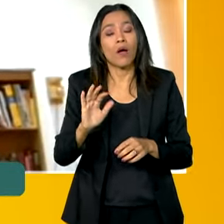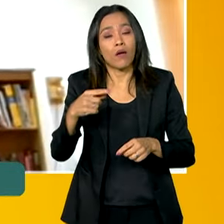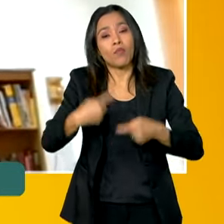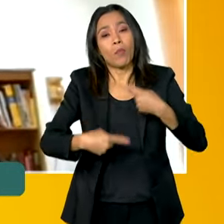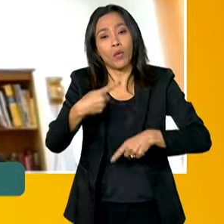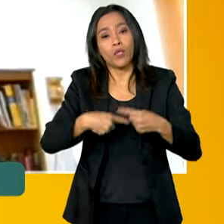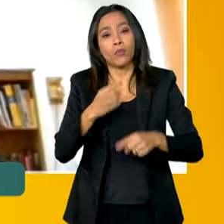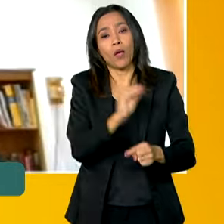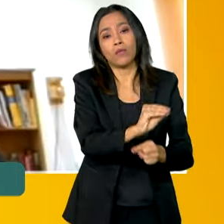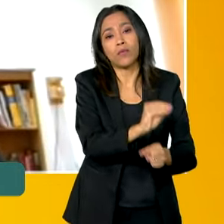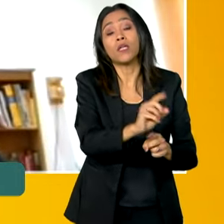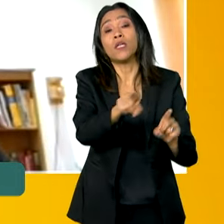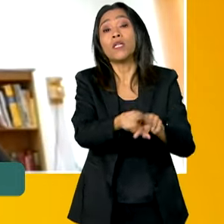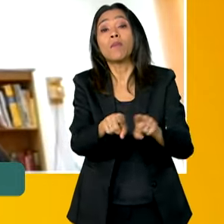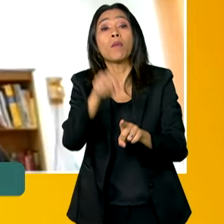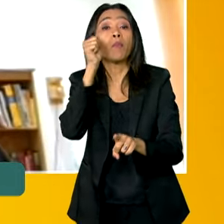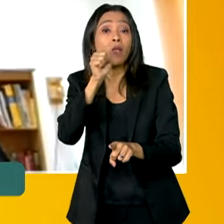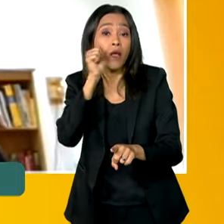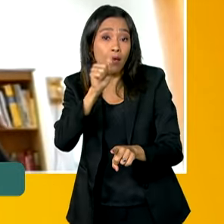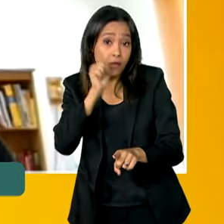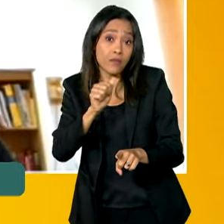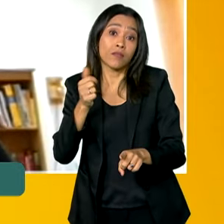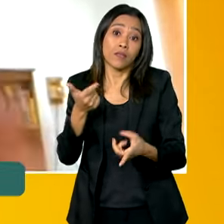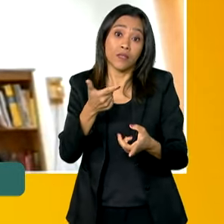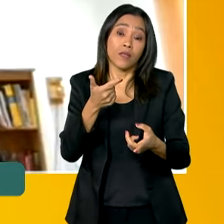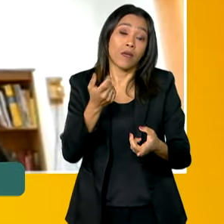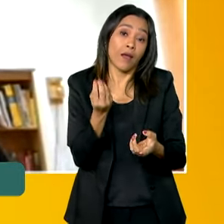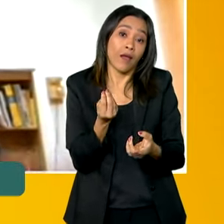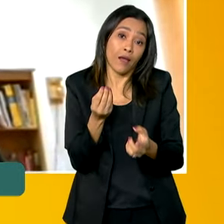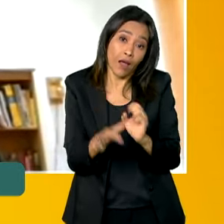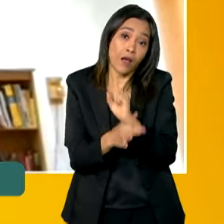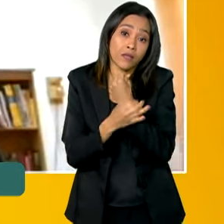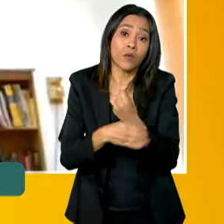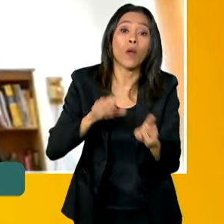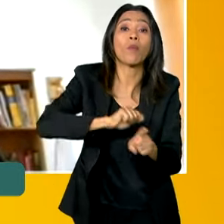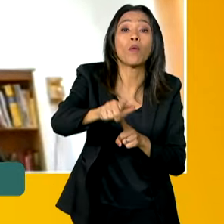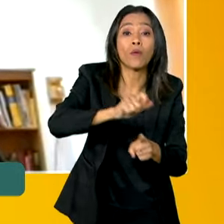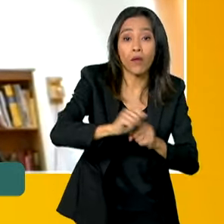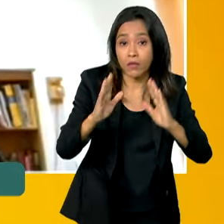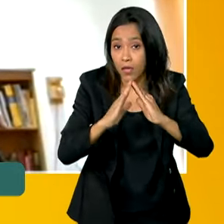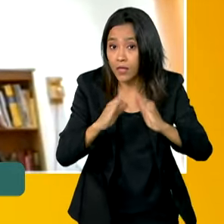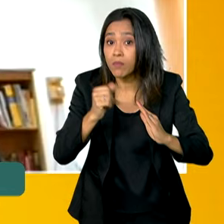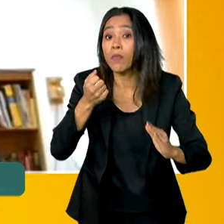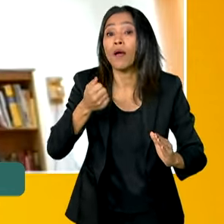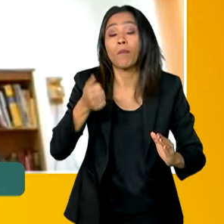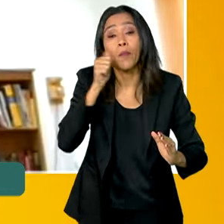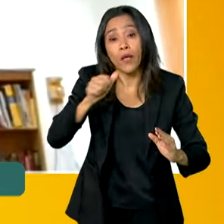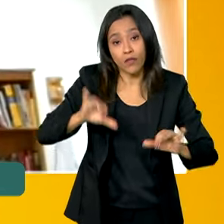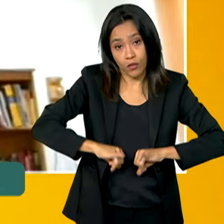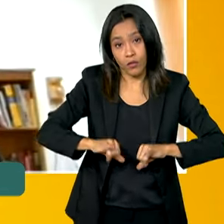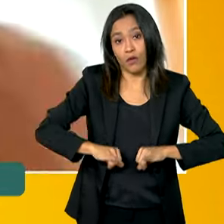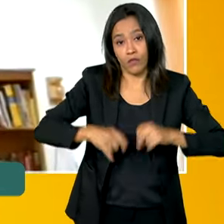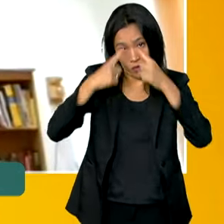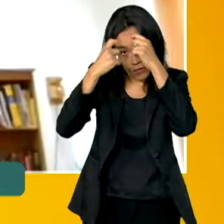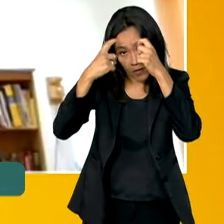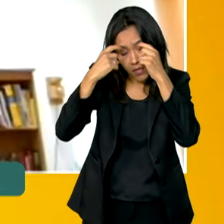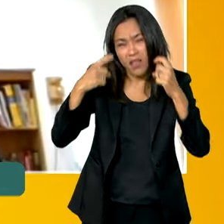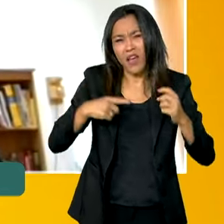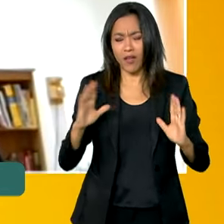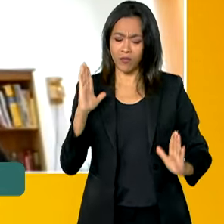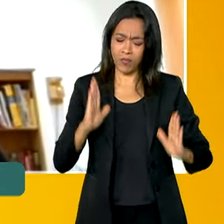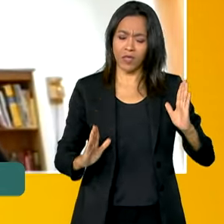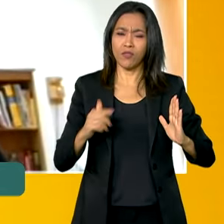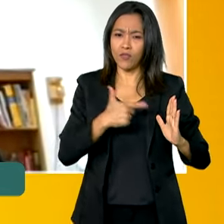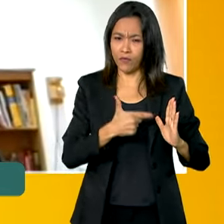para mulheres em situação de violência. Então, a gente tem uma série de ações aí nesses 21 dias que vão debater